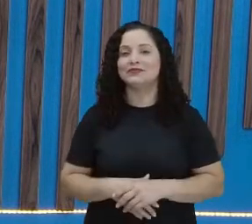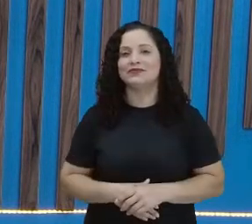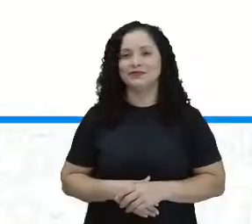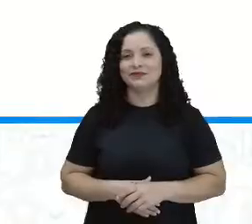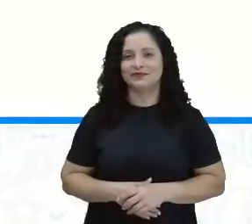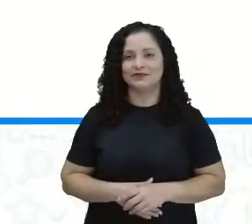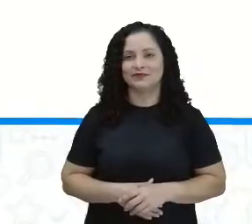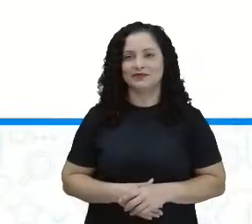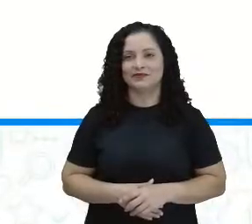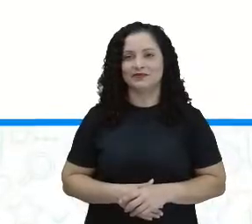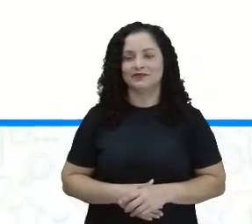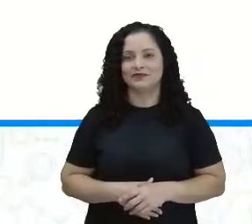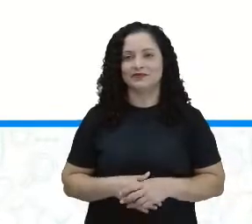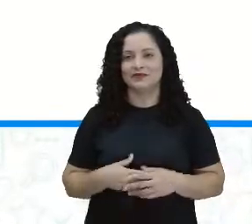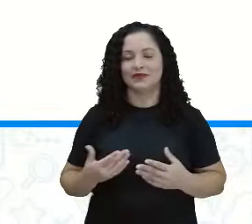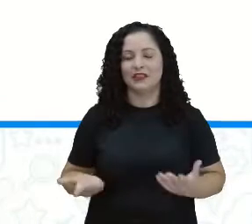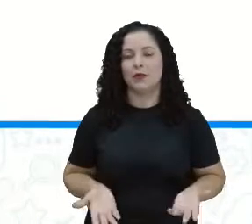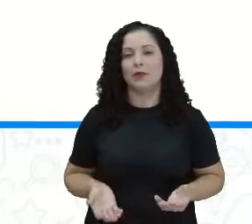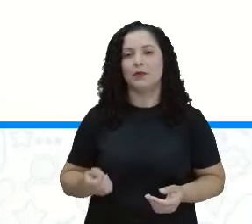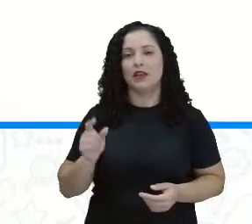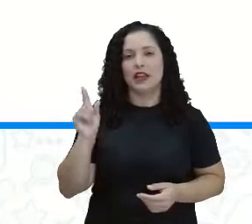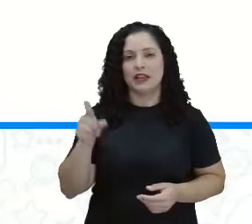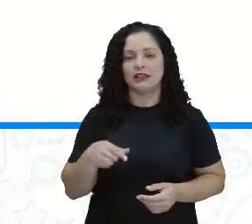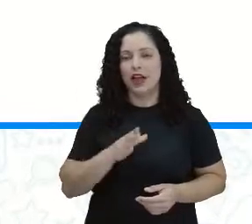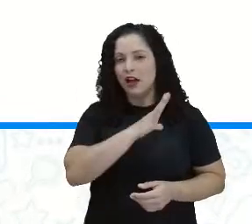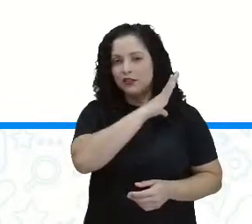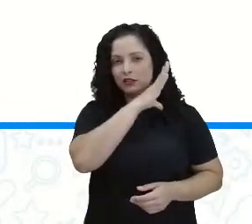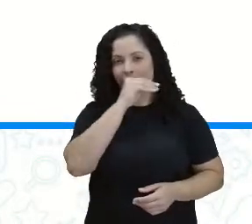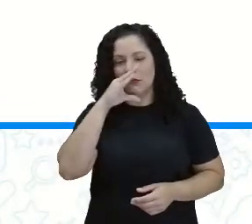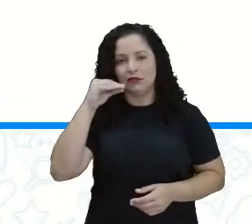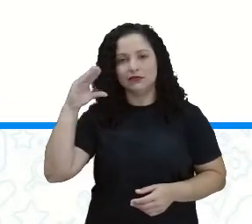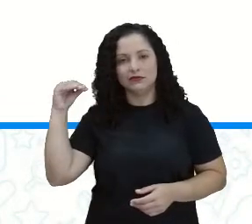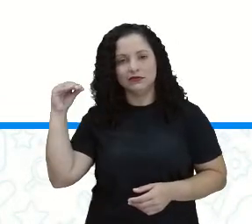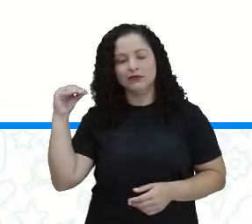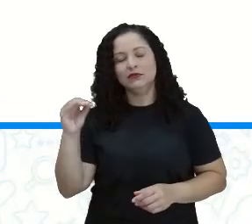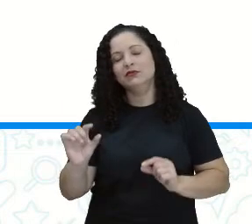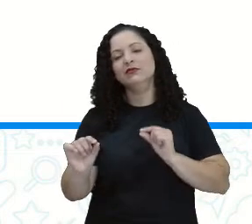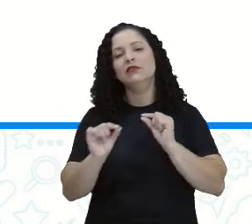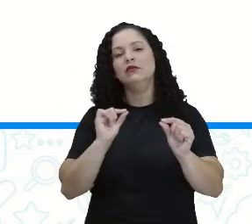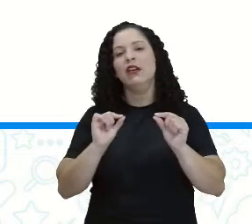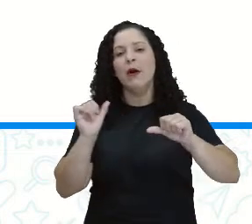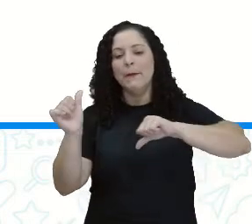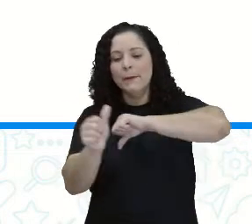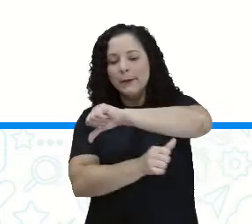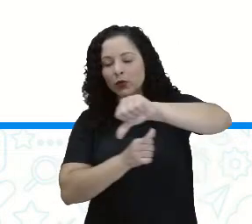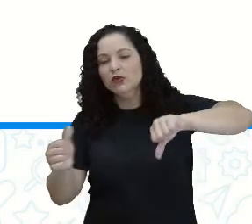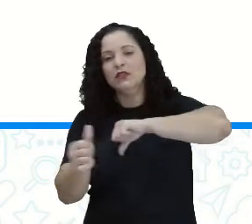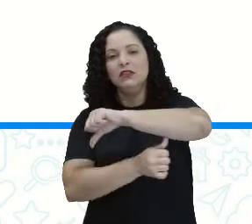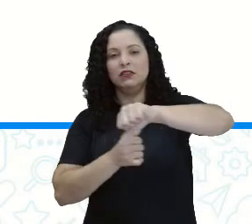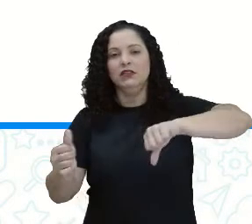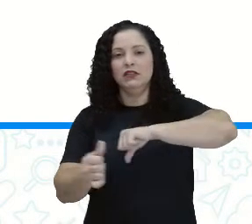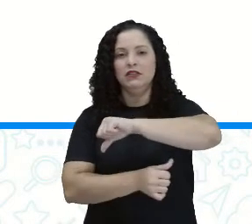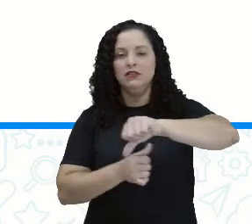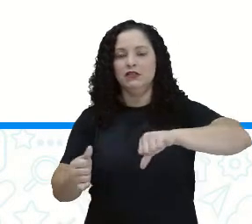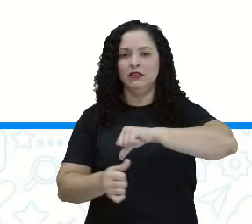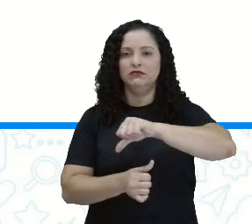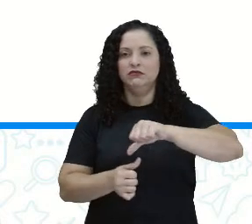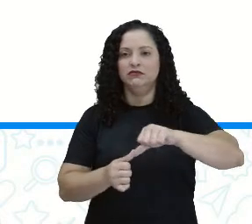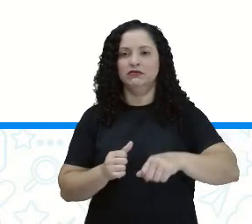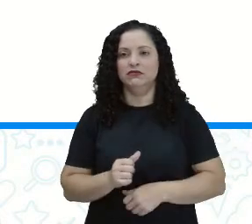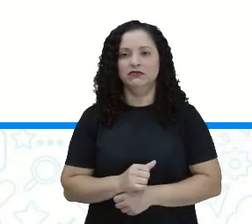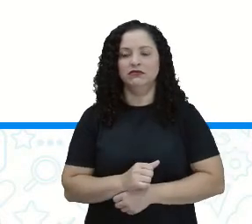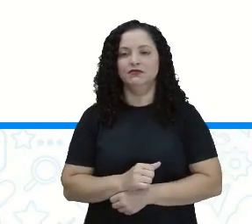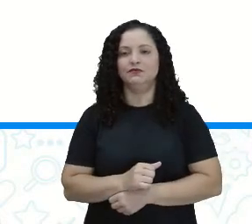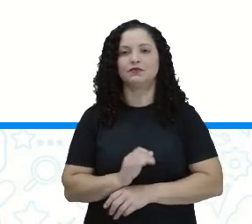A puberdade é um período de transição que ocorre no final